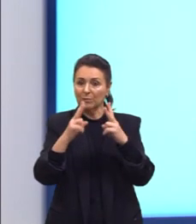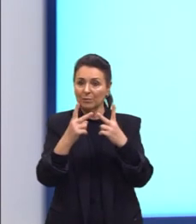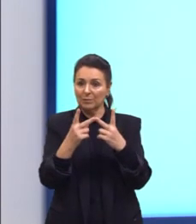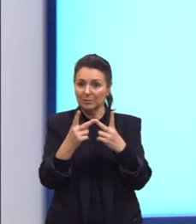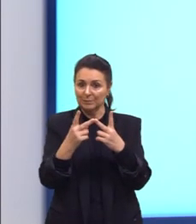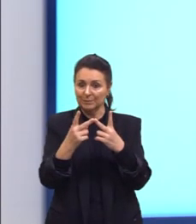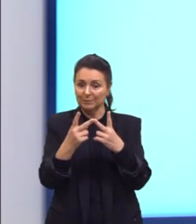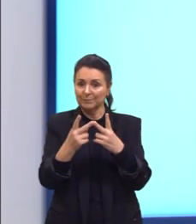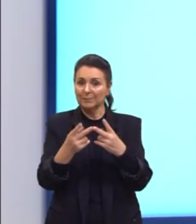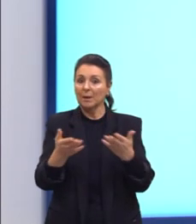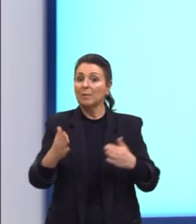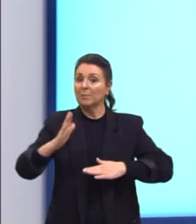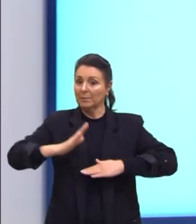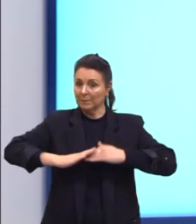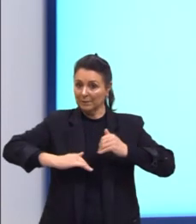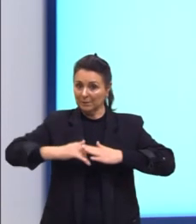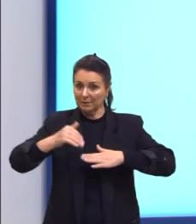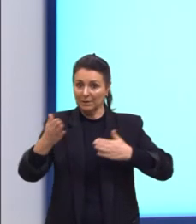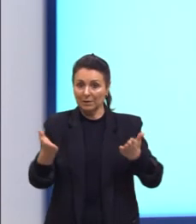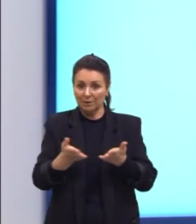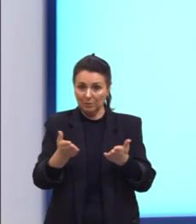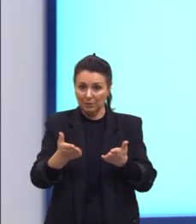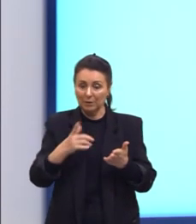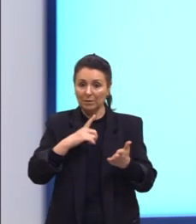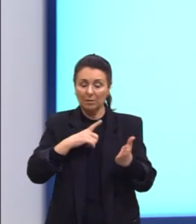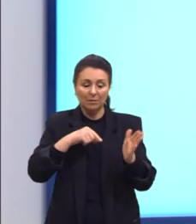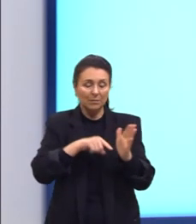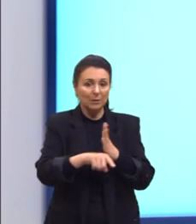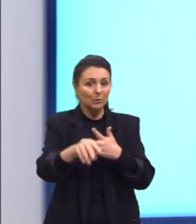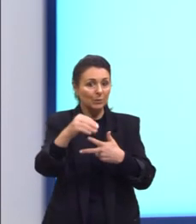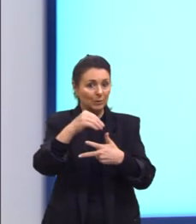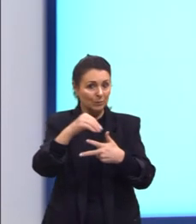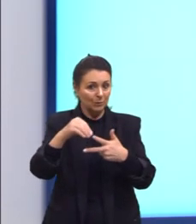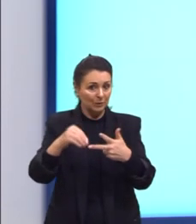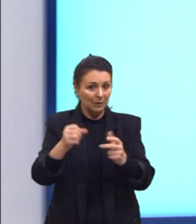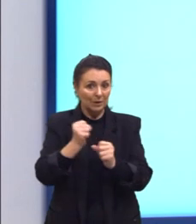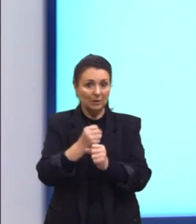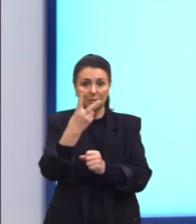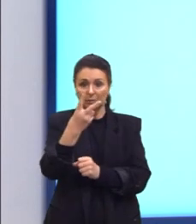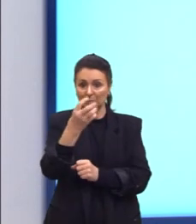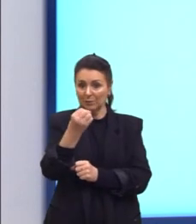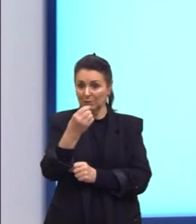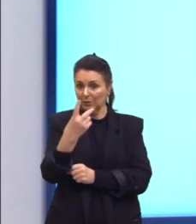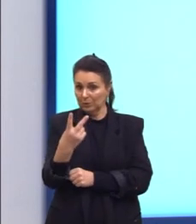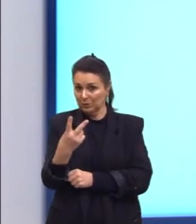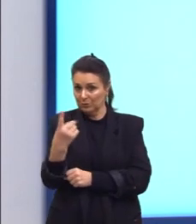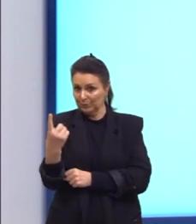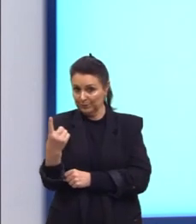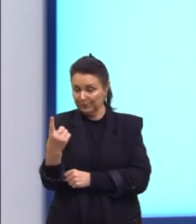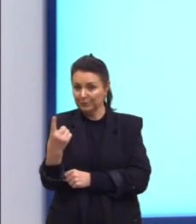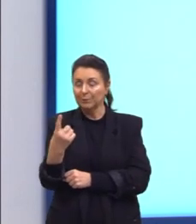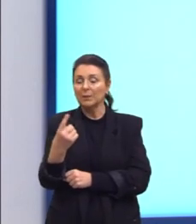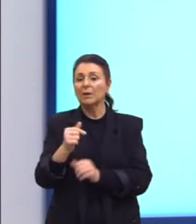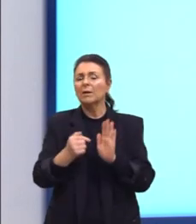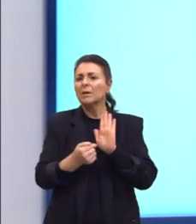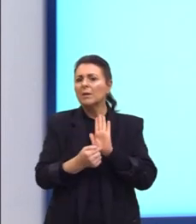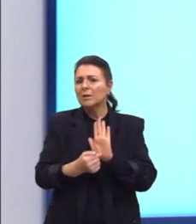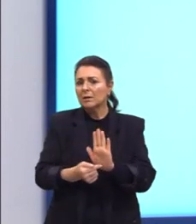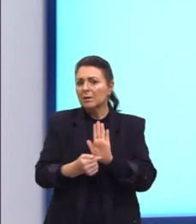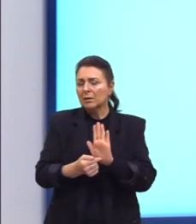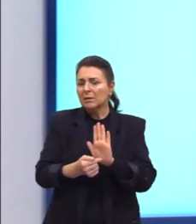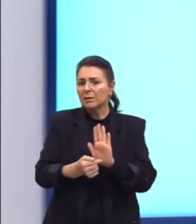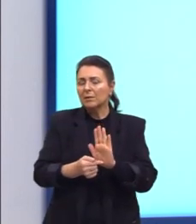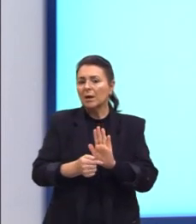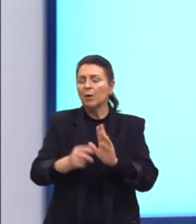Para a gente praticar, então, eu trouxe essa questão do Enem, de 2021, onde nós vamos trabalhar com o